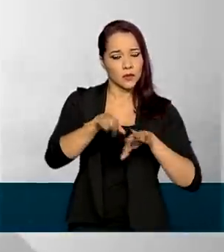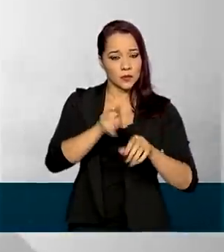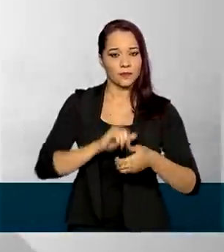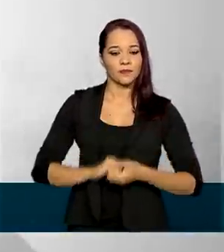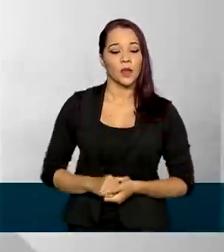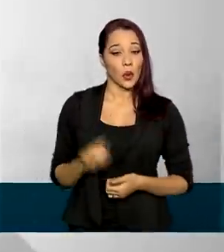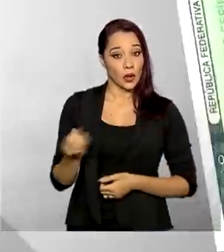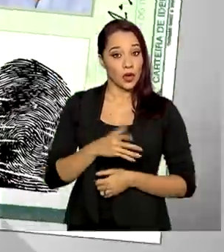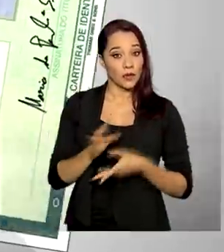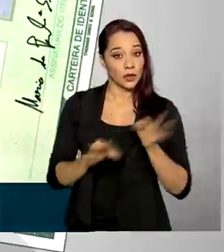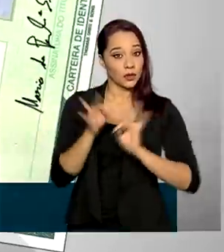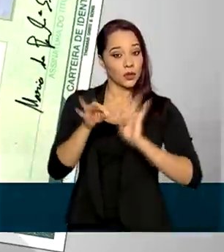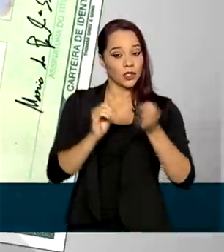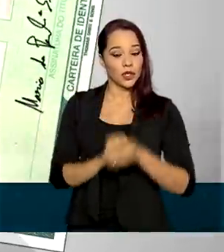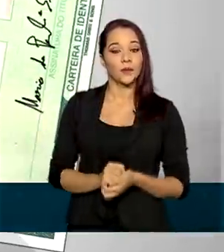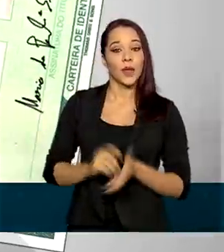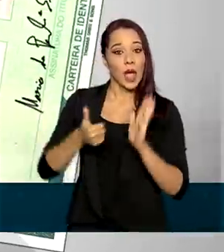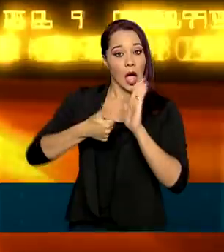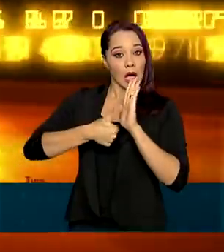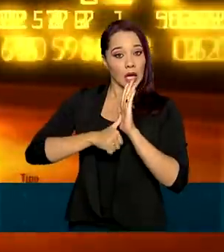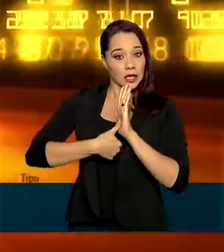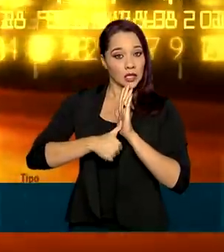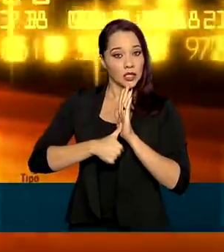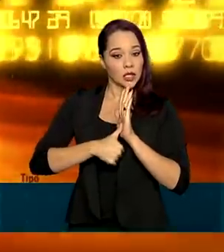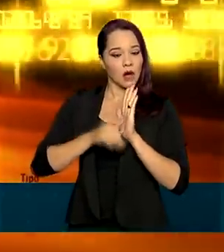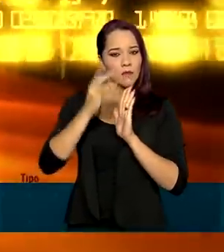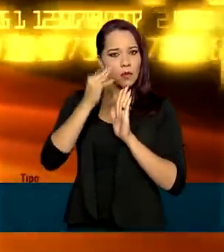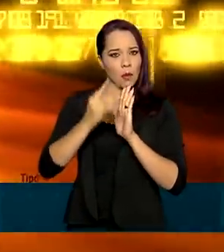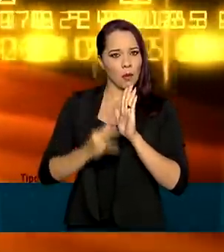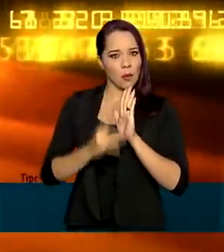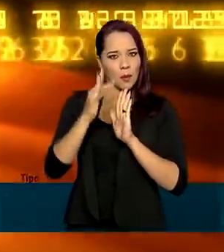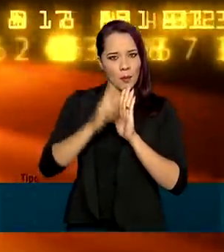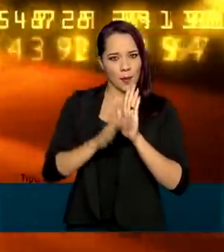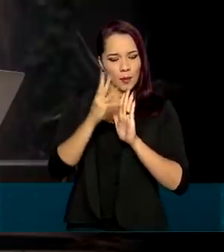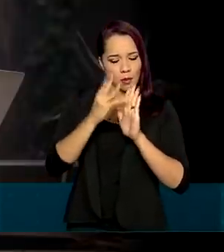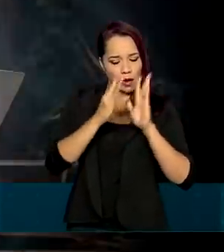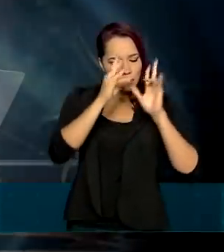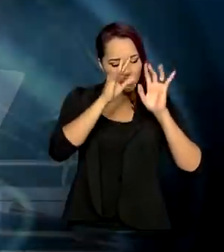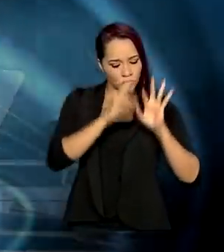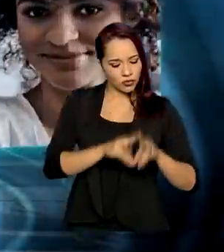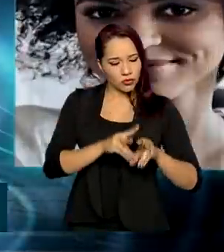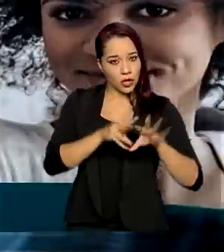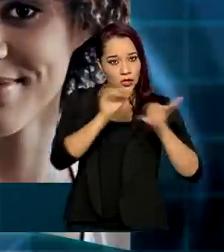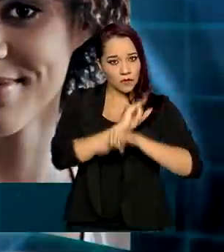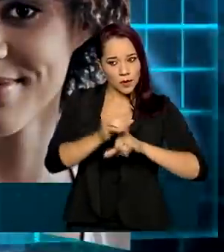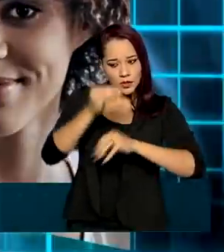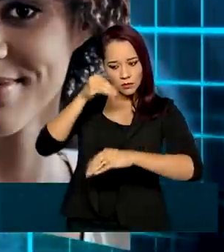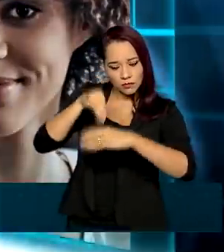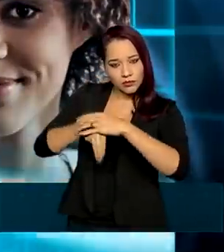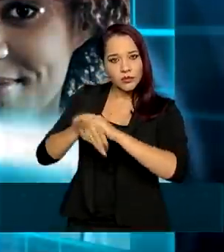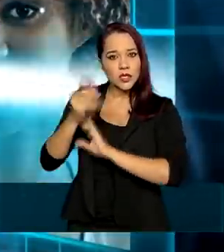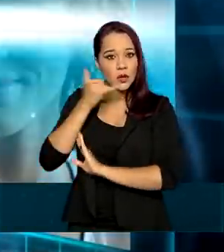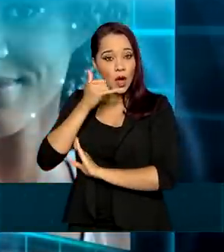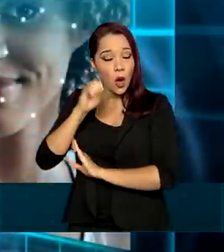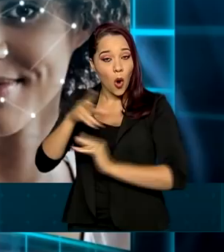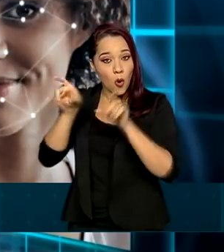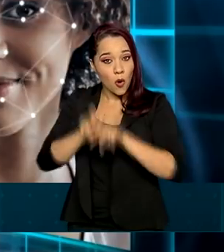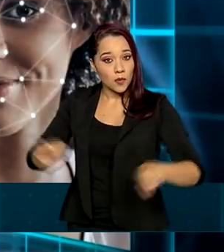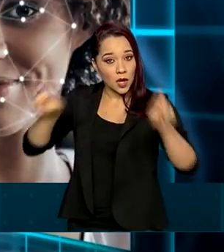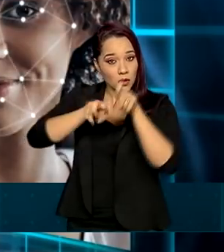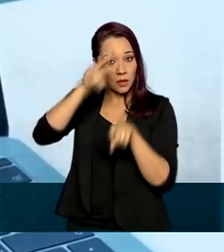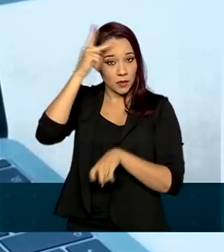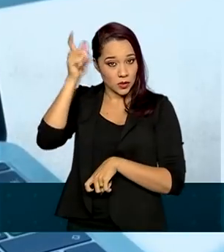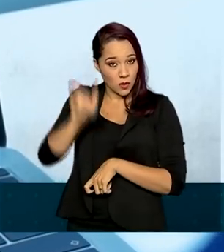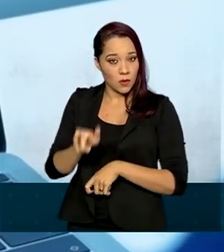Com a nova tecnologia, a carteira digital será criptografada e os dados ficam armazenados no celular ou computador do próprio